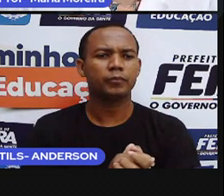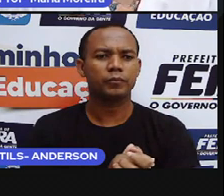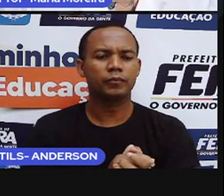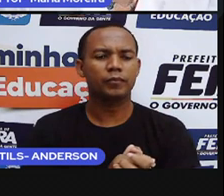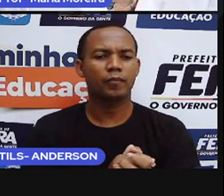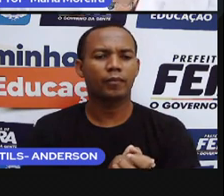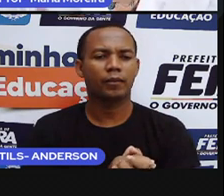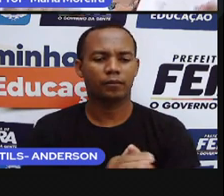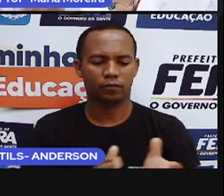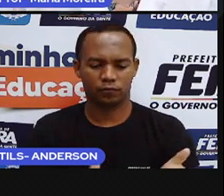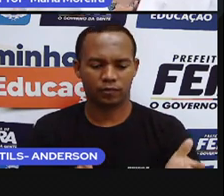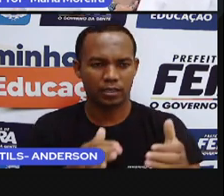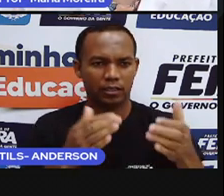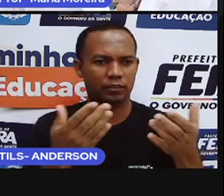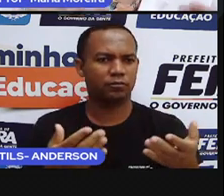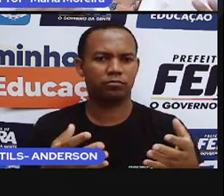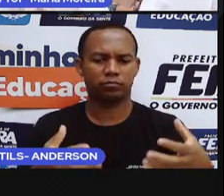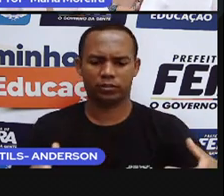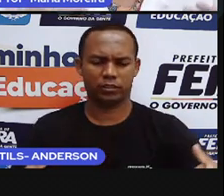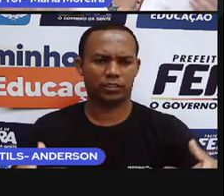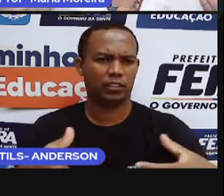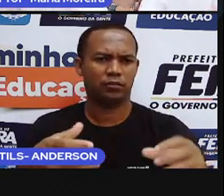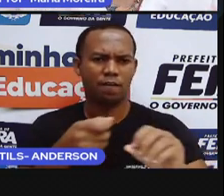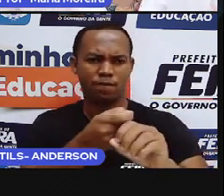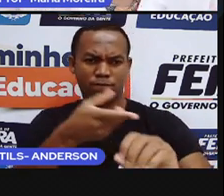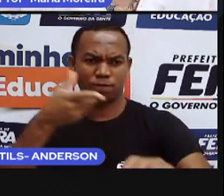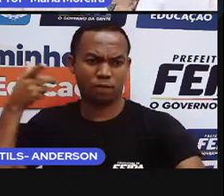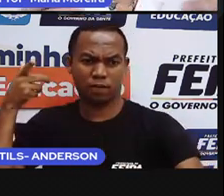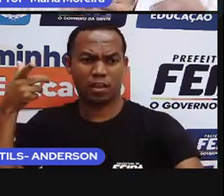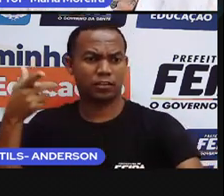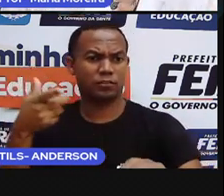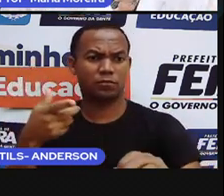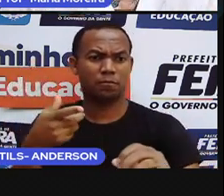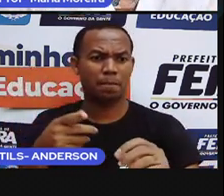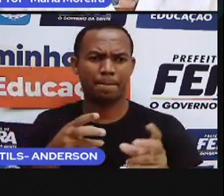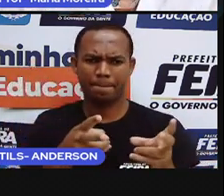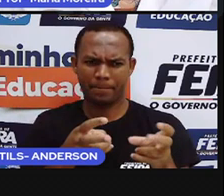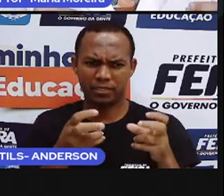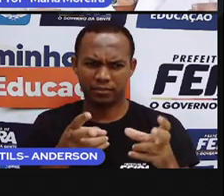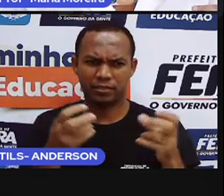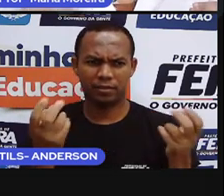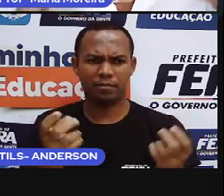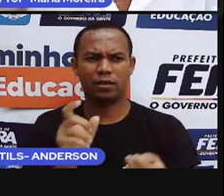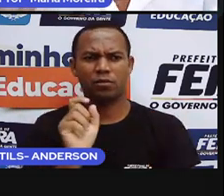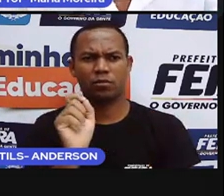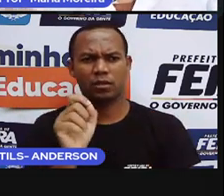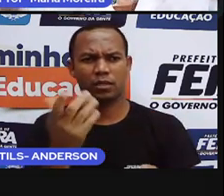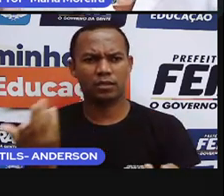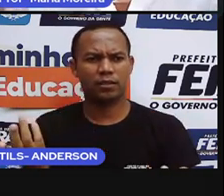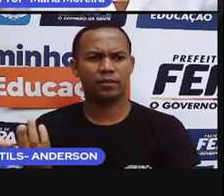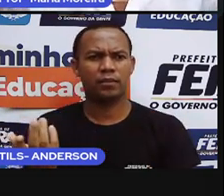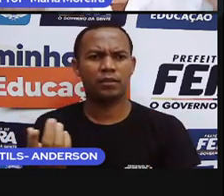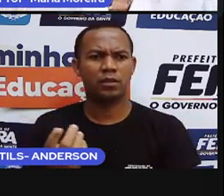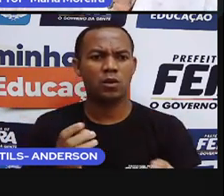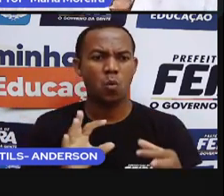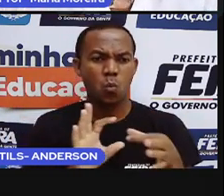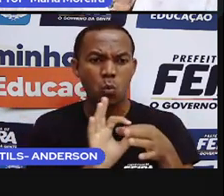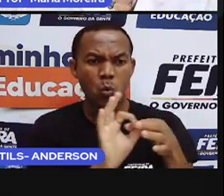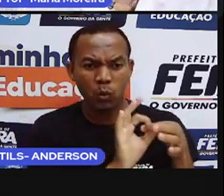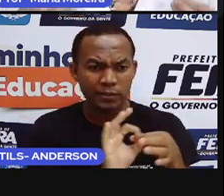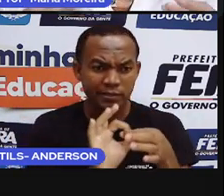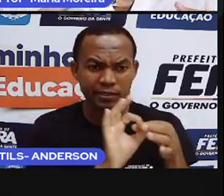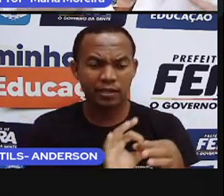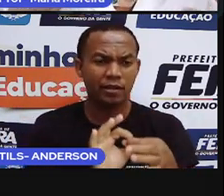vasos de cerâmica, ceixos, flechas, artes. Então, percebam. Existe o quê? Uma união